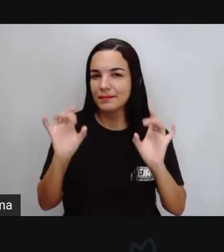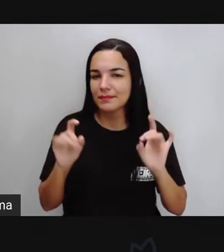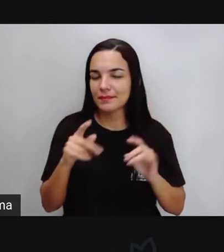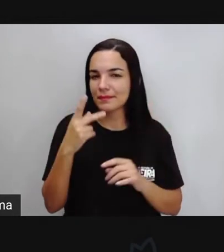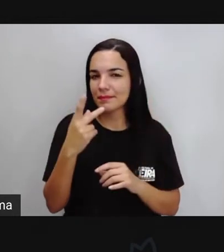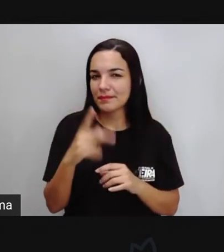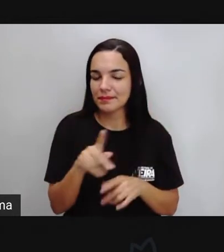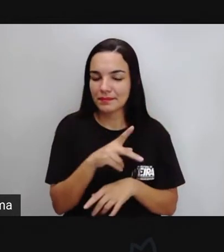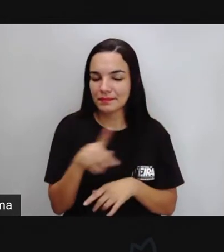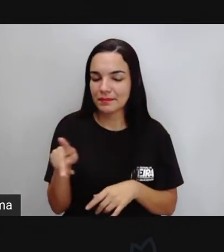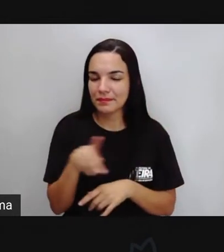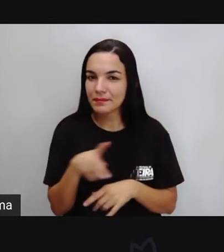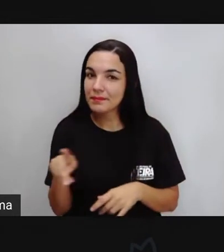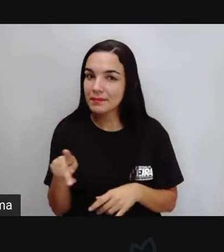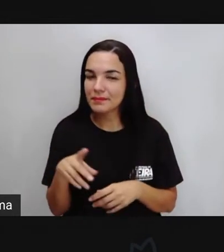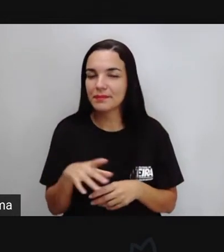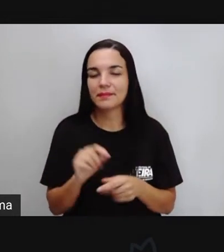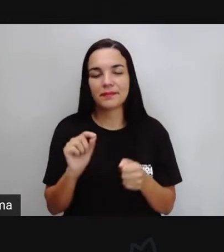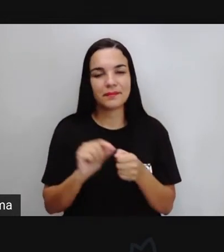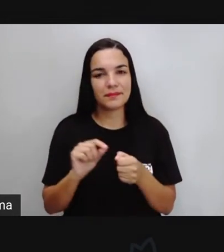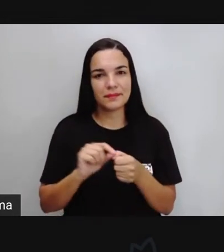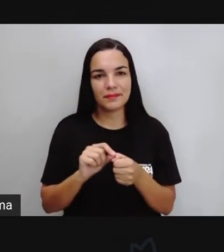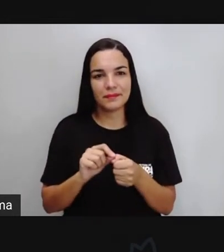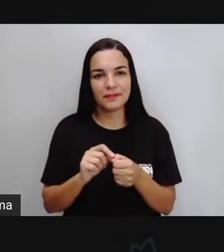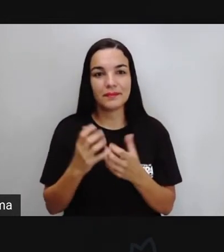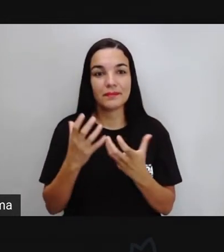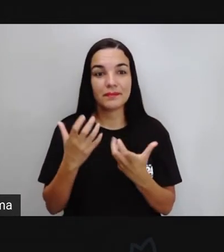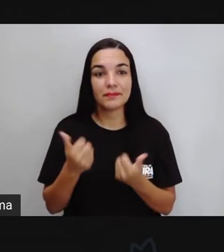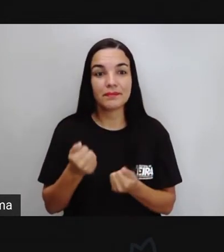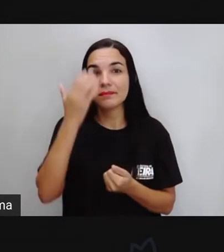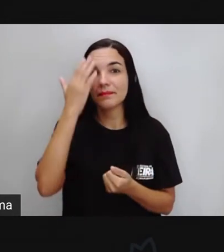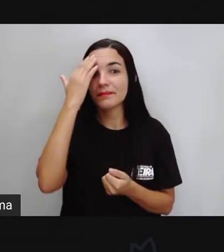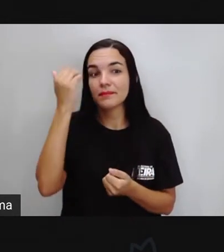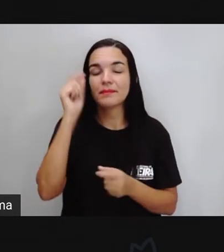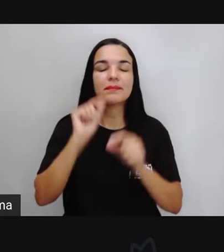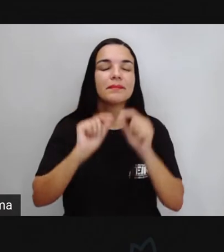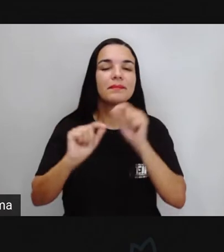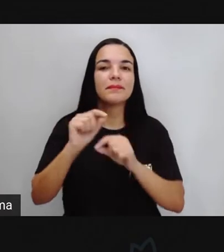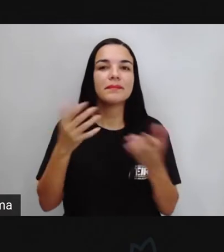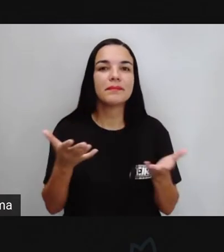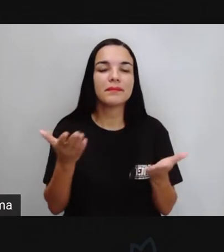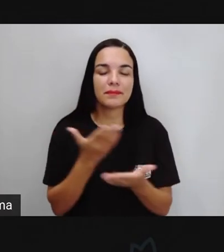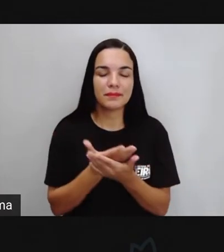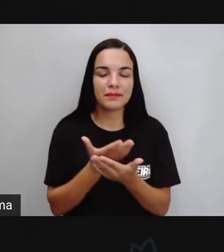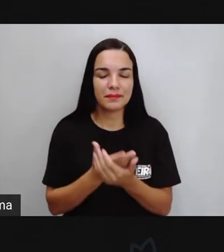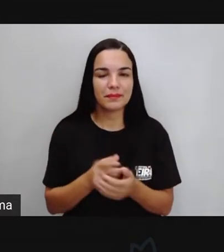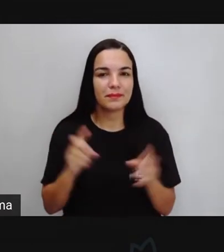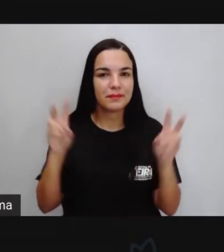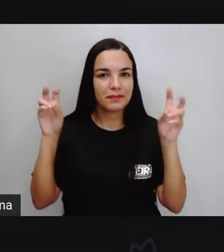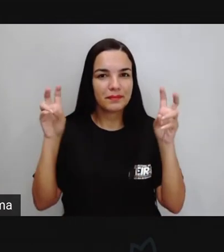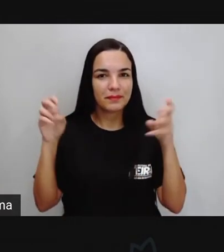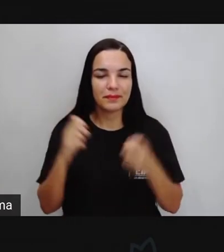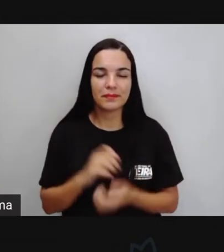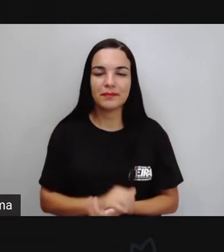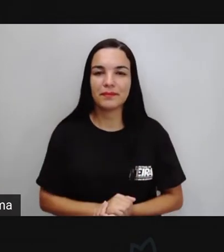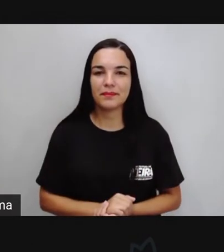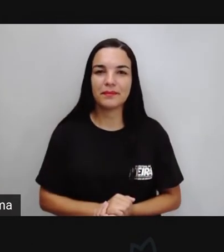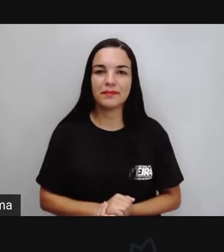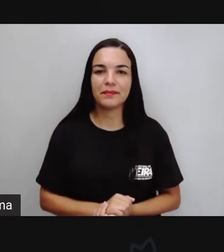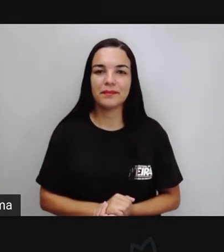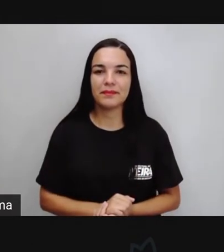professor ou com sua professora. Então vamos lá saber sobre o que nós estudaremos na videoaula de hoje.